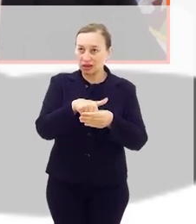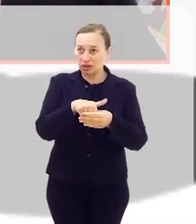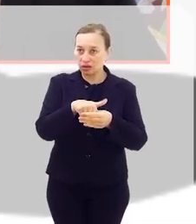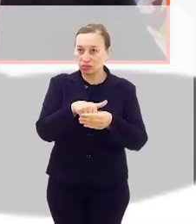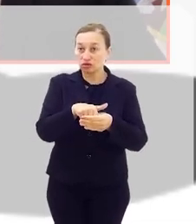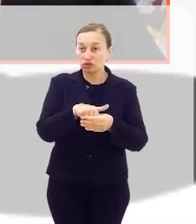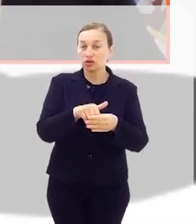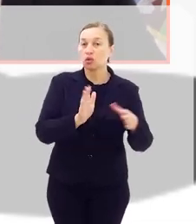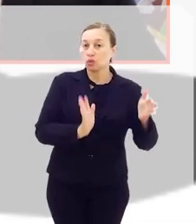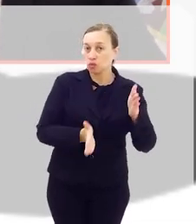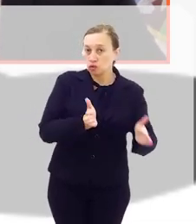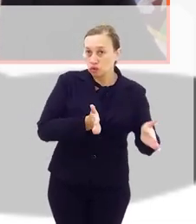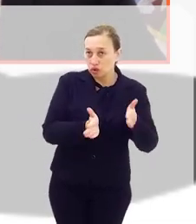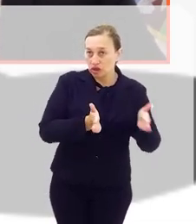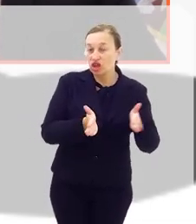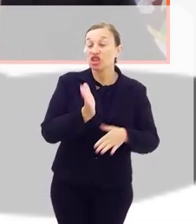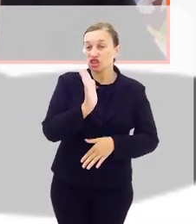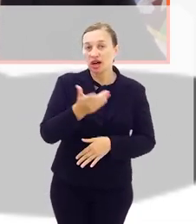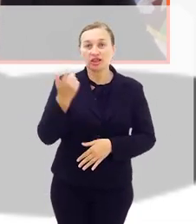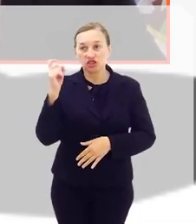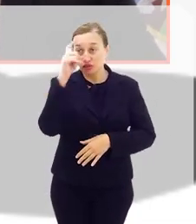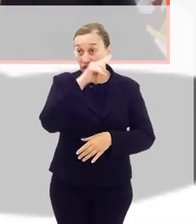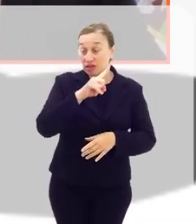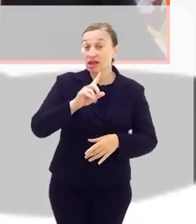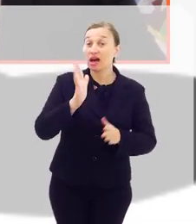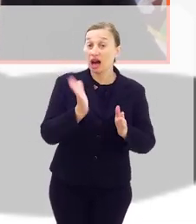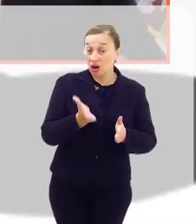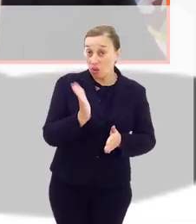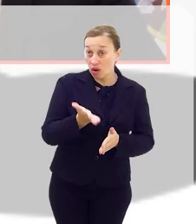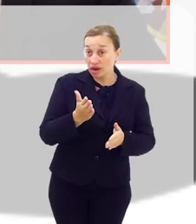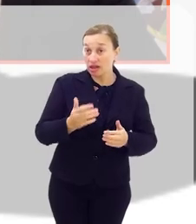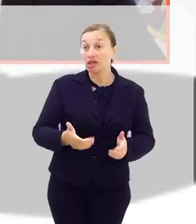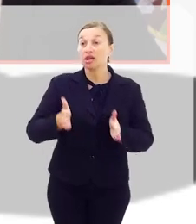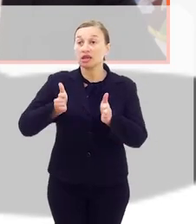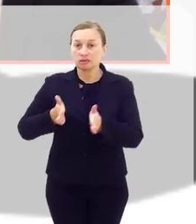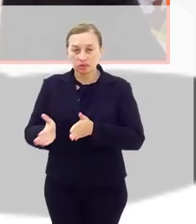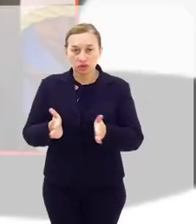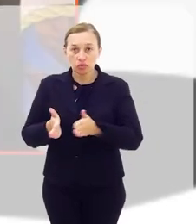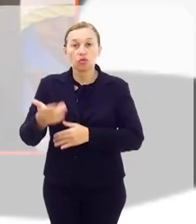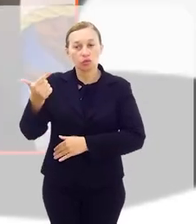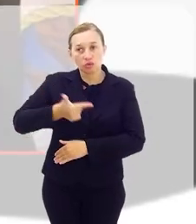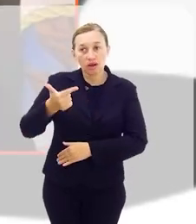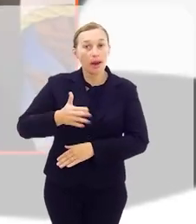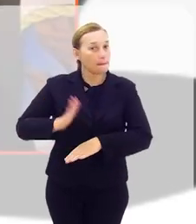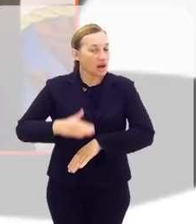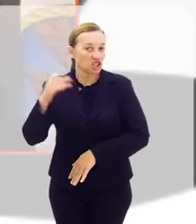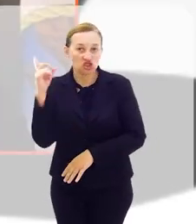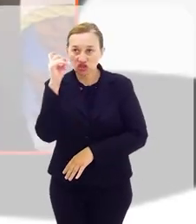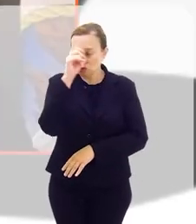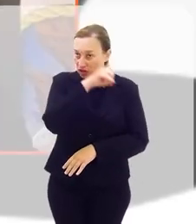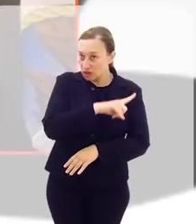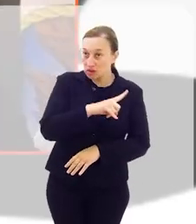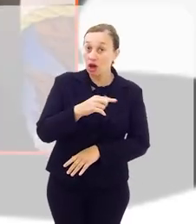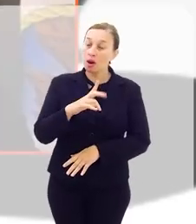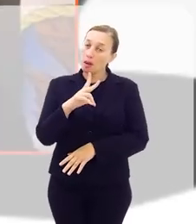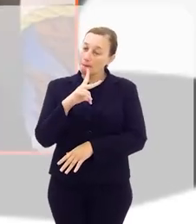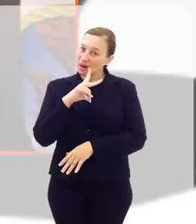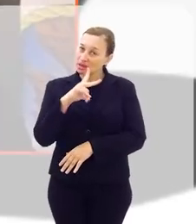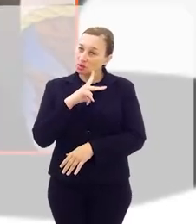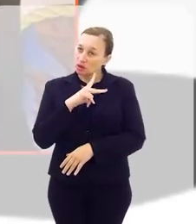uma eleição já é difícil. Reeleição, vamos dizer que é mais difícil ainda. Mas, eu até,